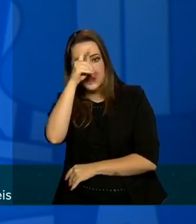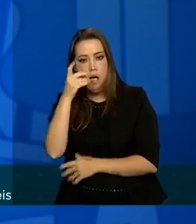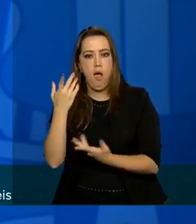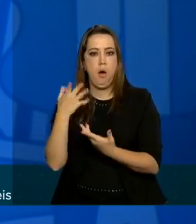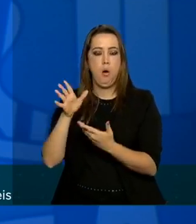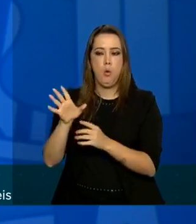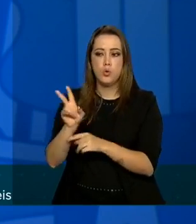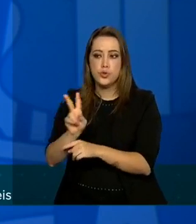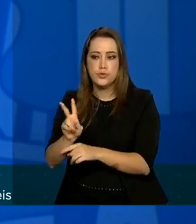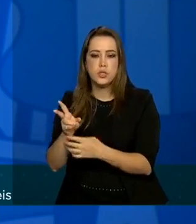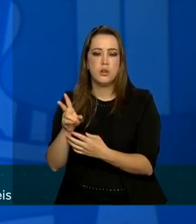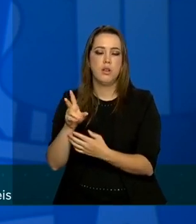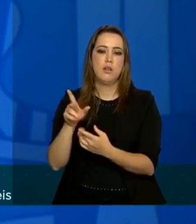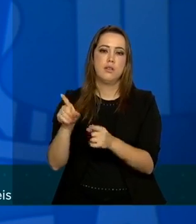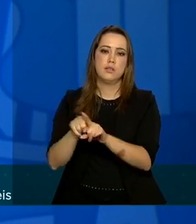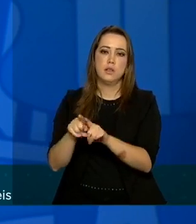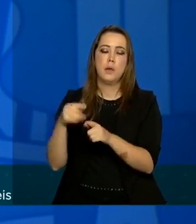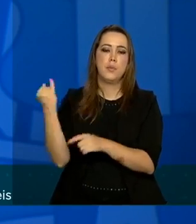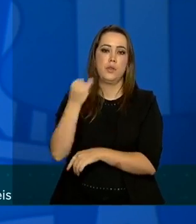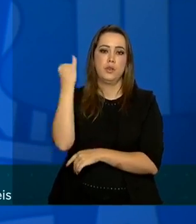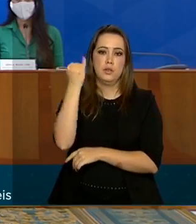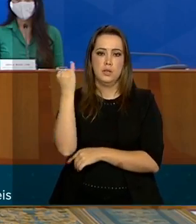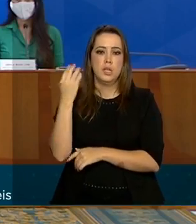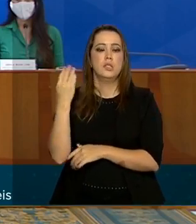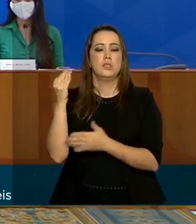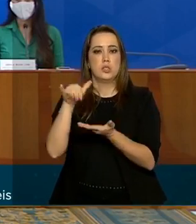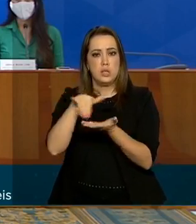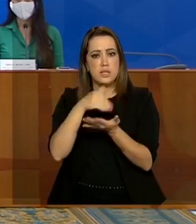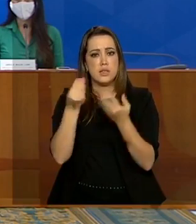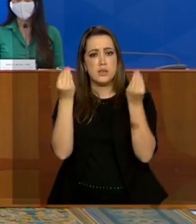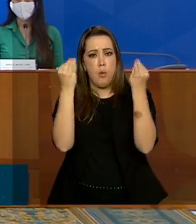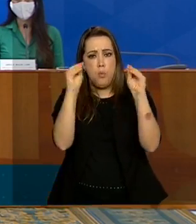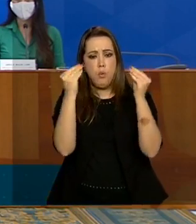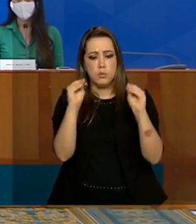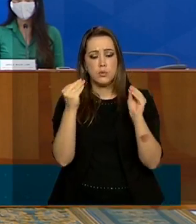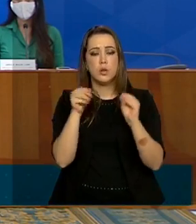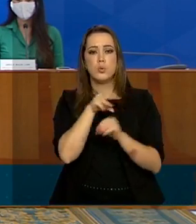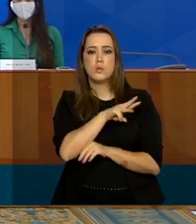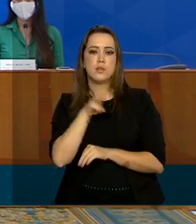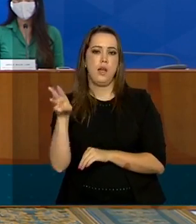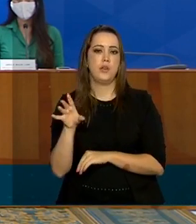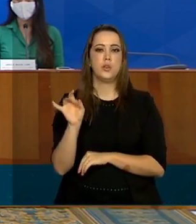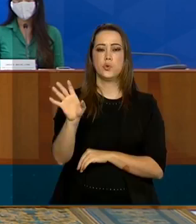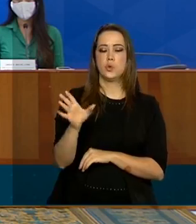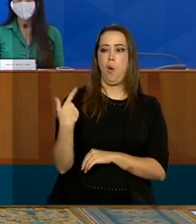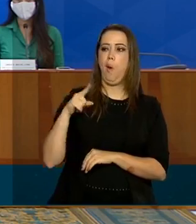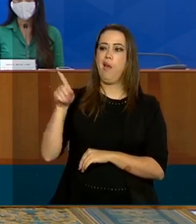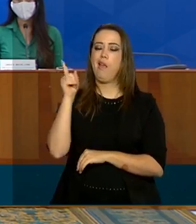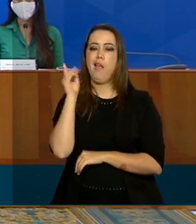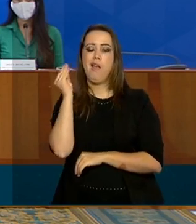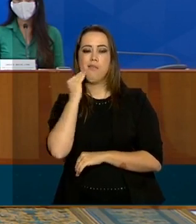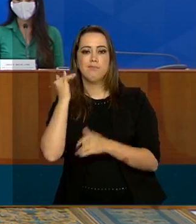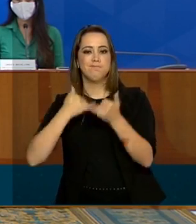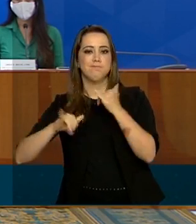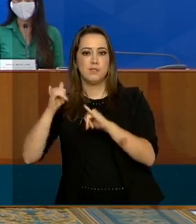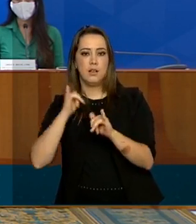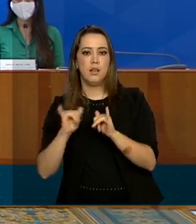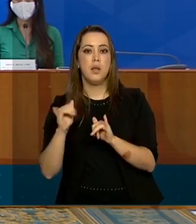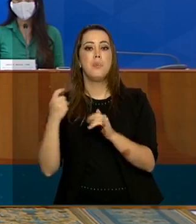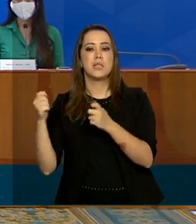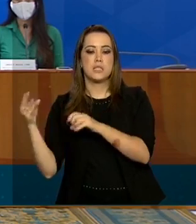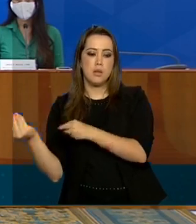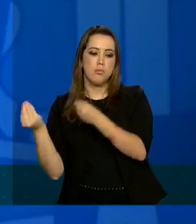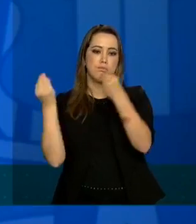importância do registro é fundamental como a própria Grace falou no passado não adianta fazer o exame você tem que fazer o exame e